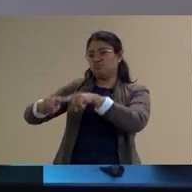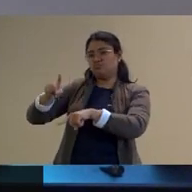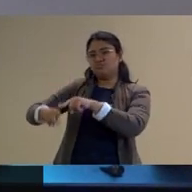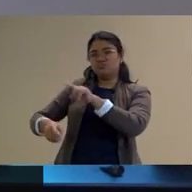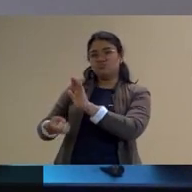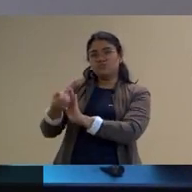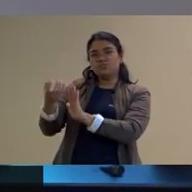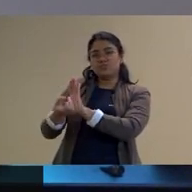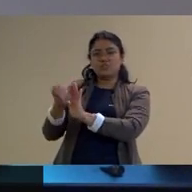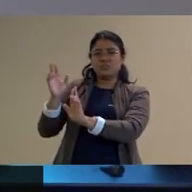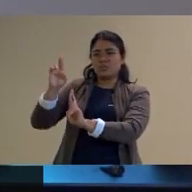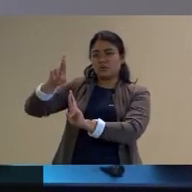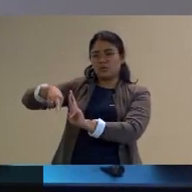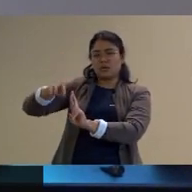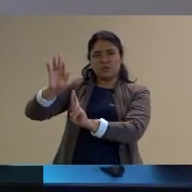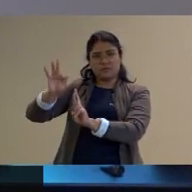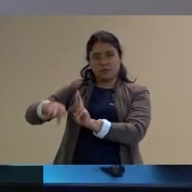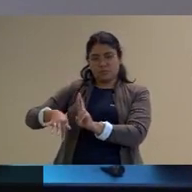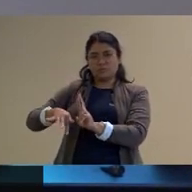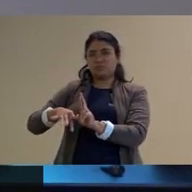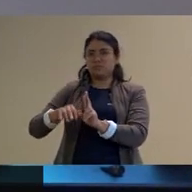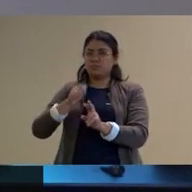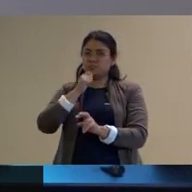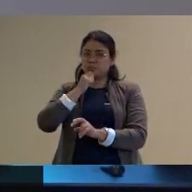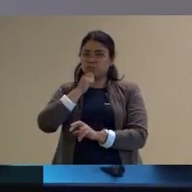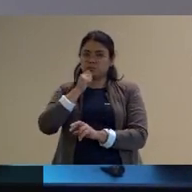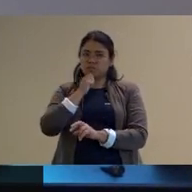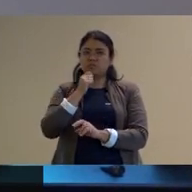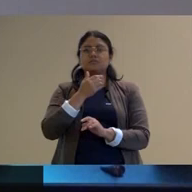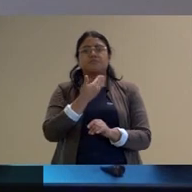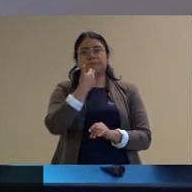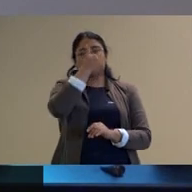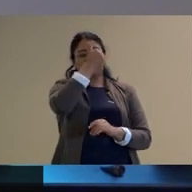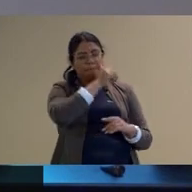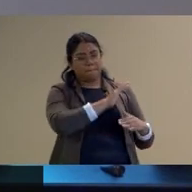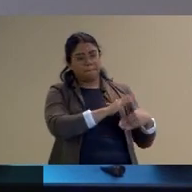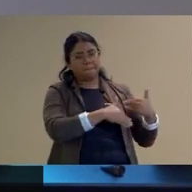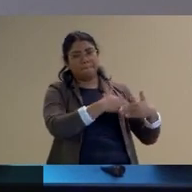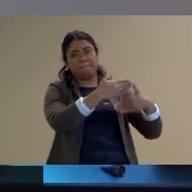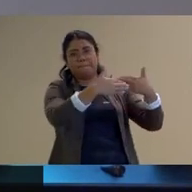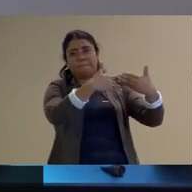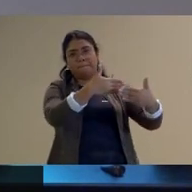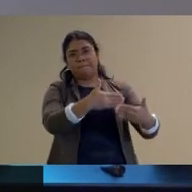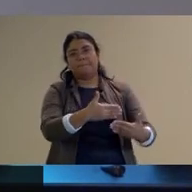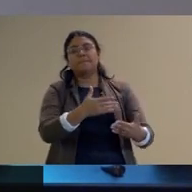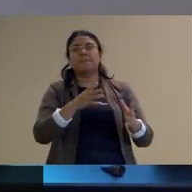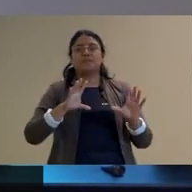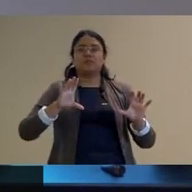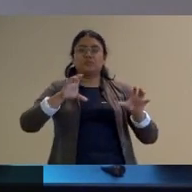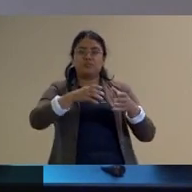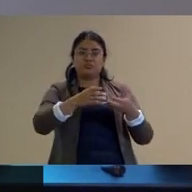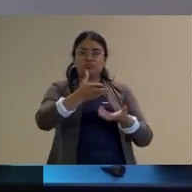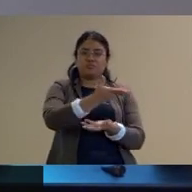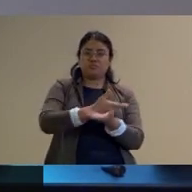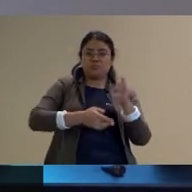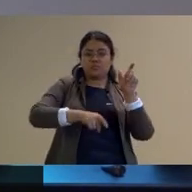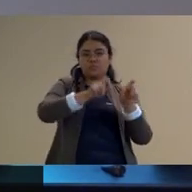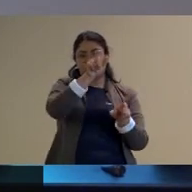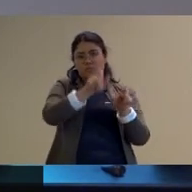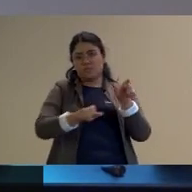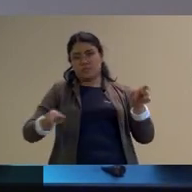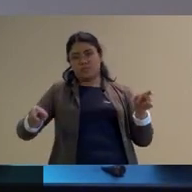final então que vá se constituindo com a participação de todos os sujeitos